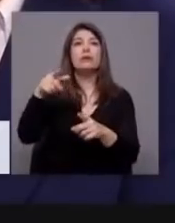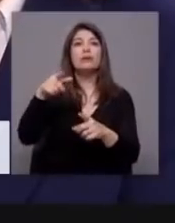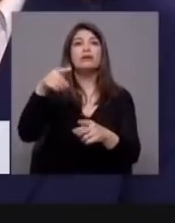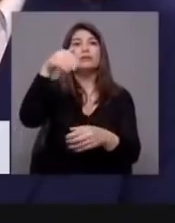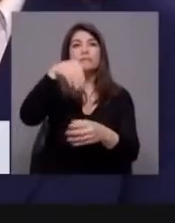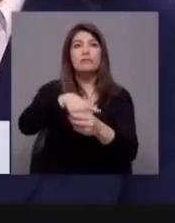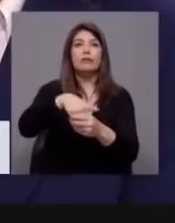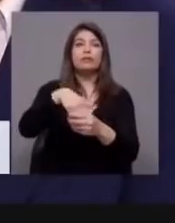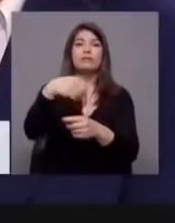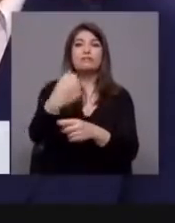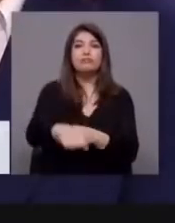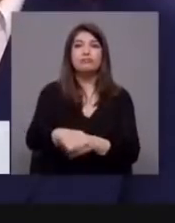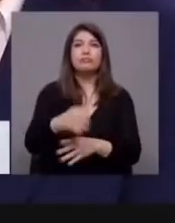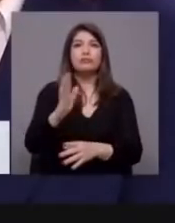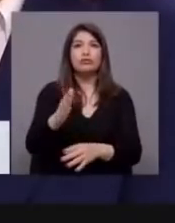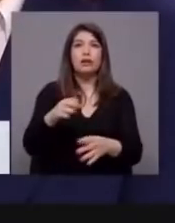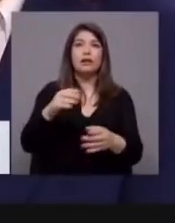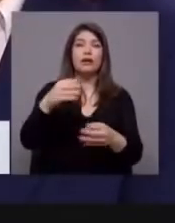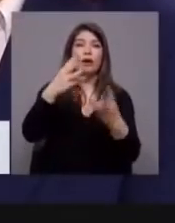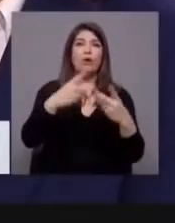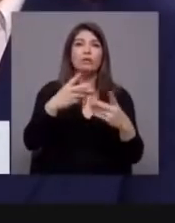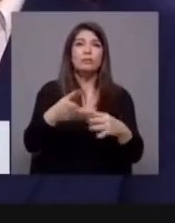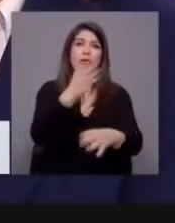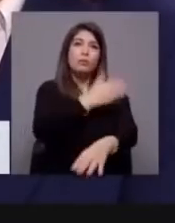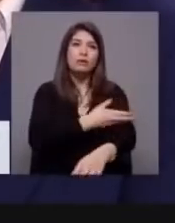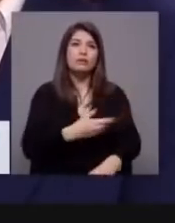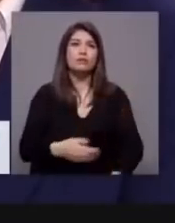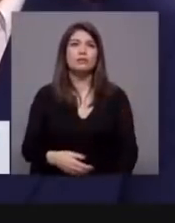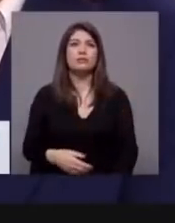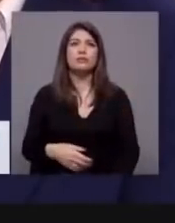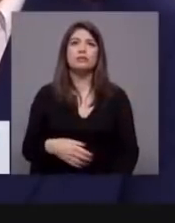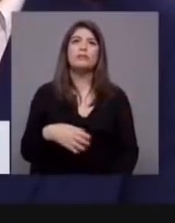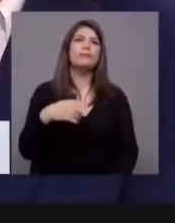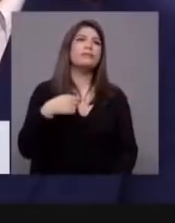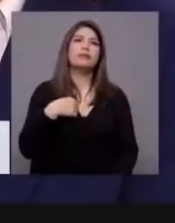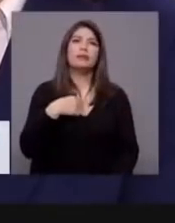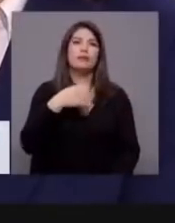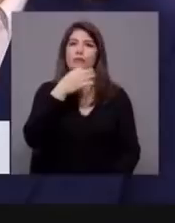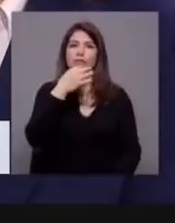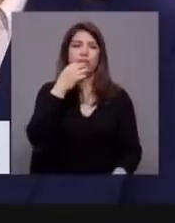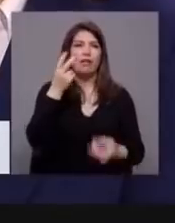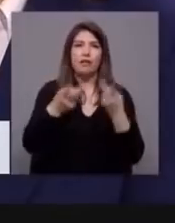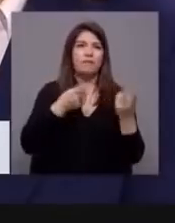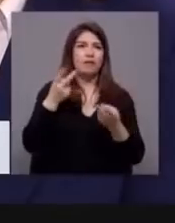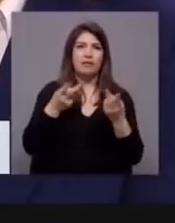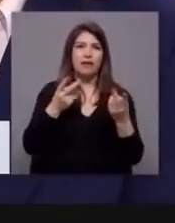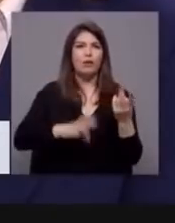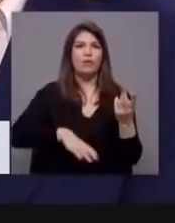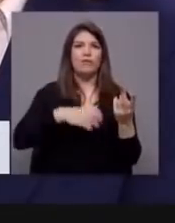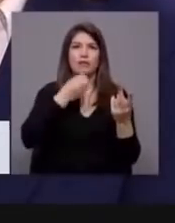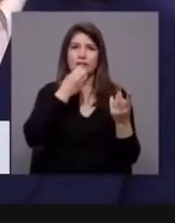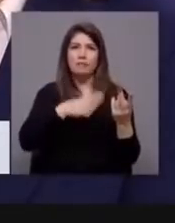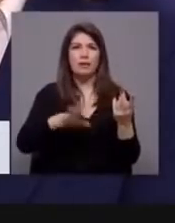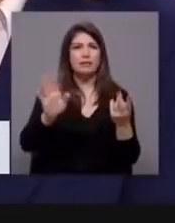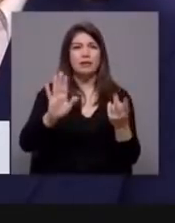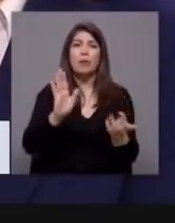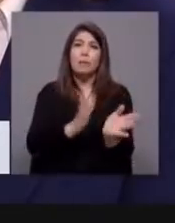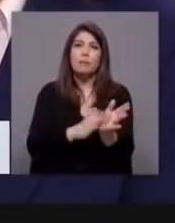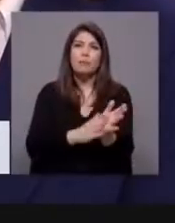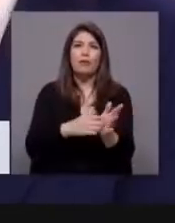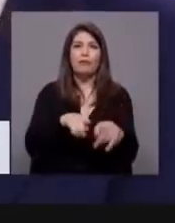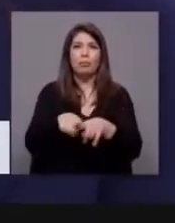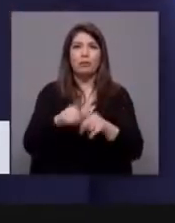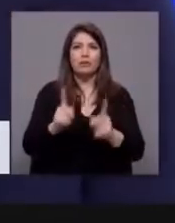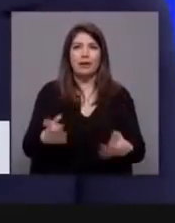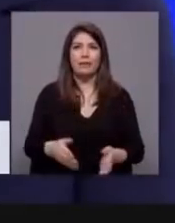e foi aí que perdeu a confiança neste seu parceiro? Não, é uma questão de confiança. mesmo pergunta, por Eu não faço avaliações dessa natureza, é uma constatação política.